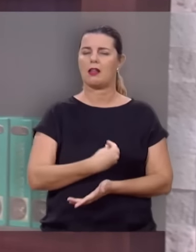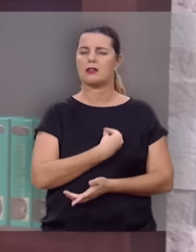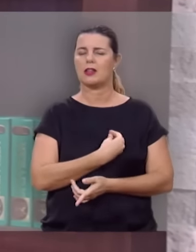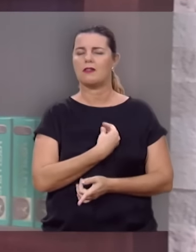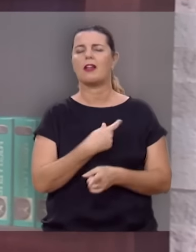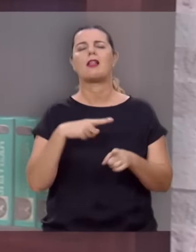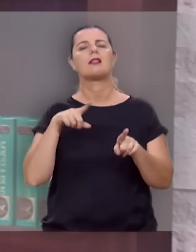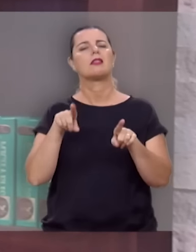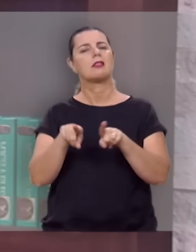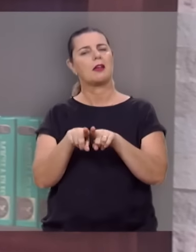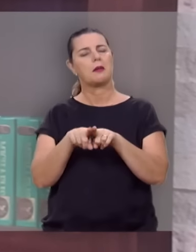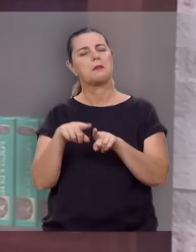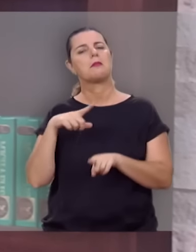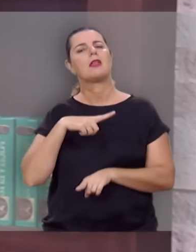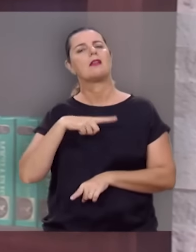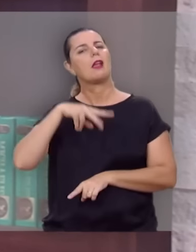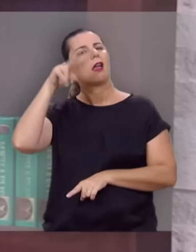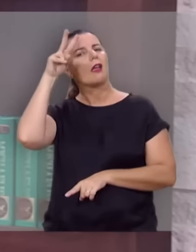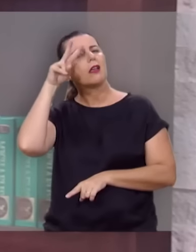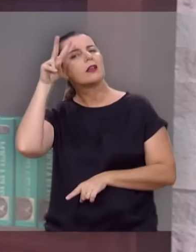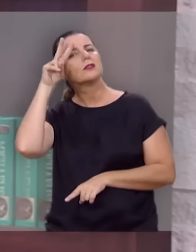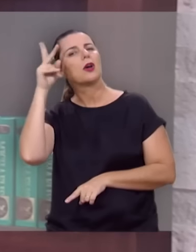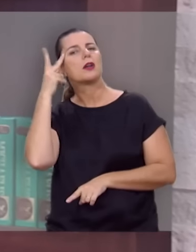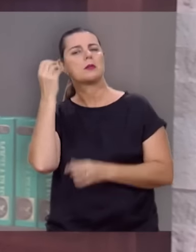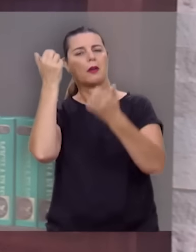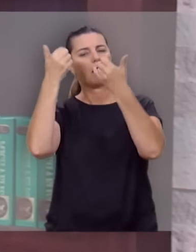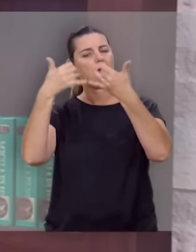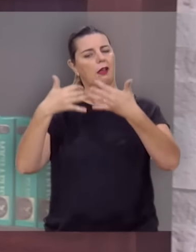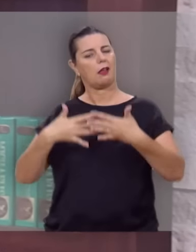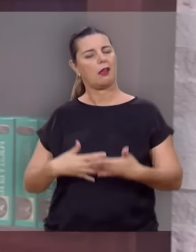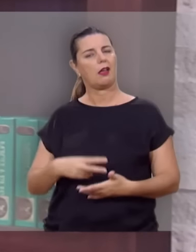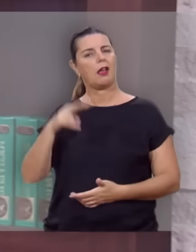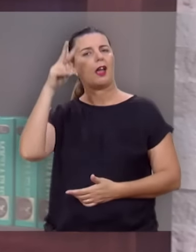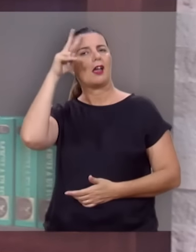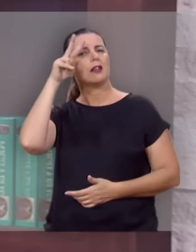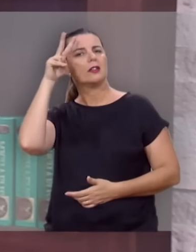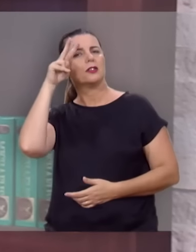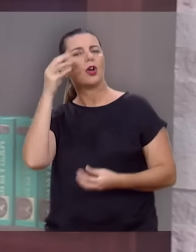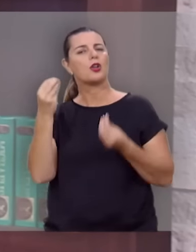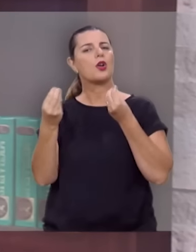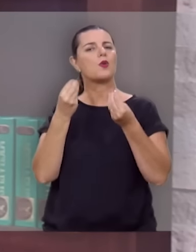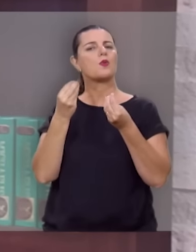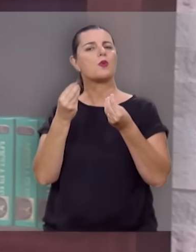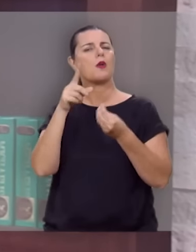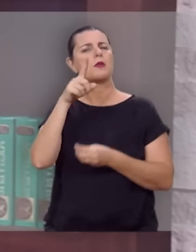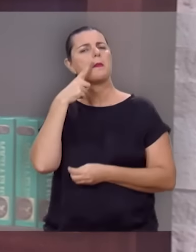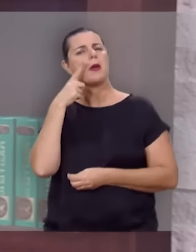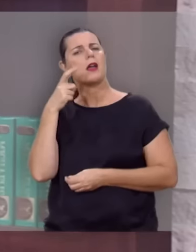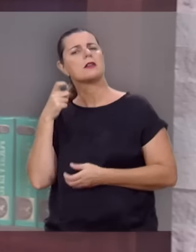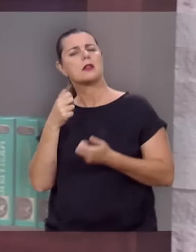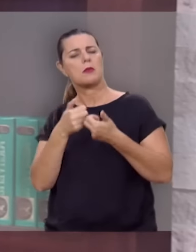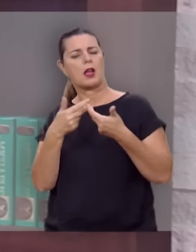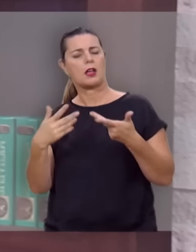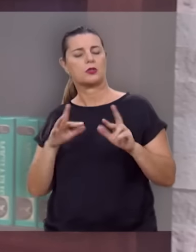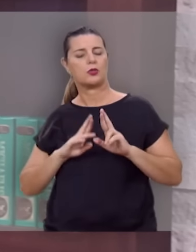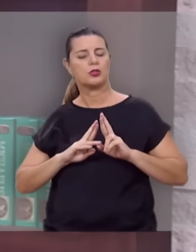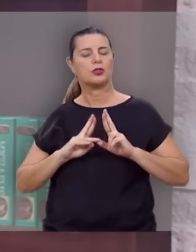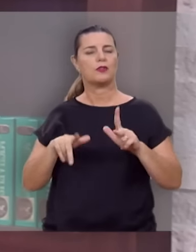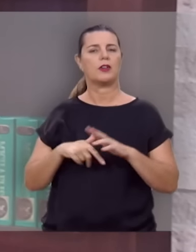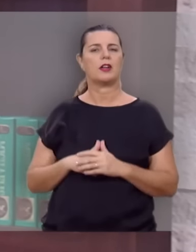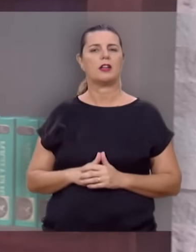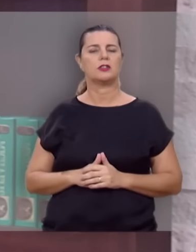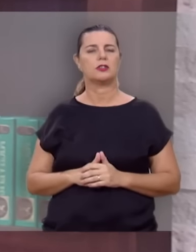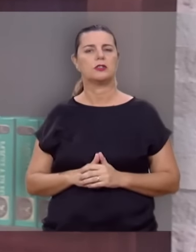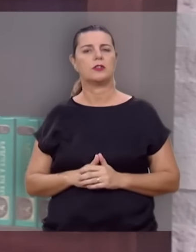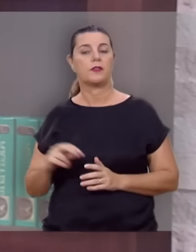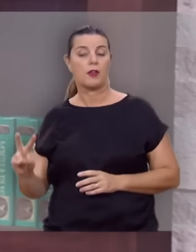também tem uma série de histórias para contar, não é mesmo? Histórias de como tem levado você a perceber as coisas de maneira diferente,